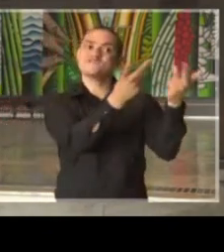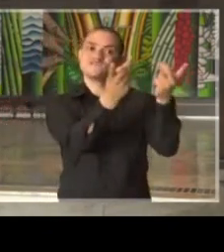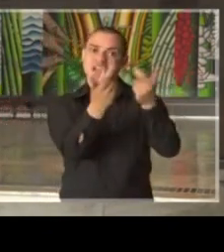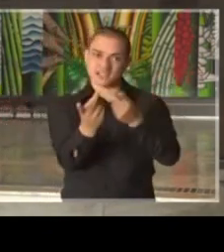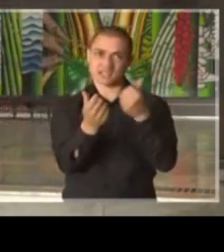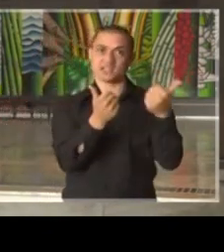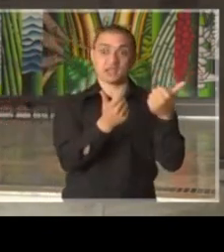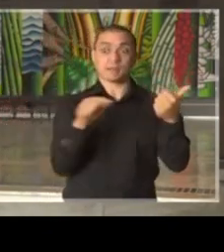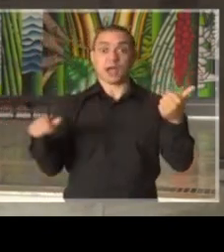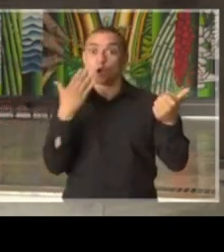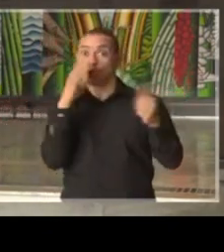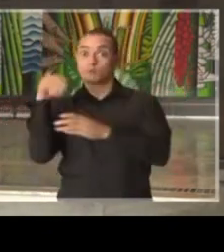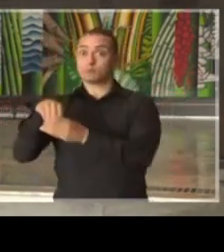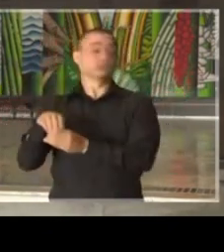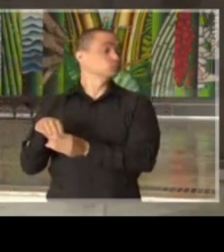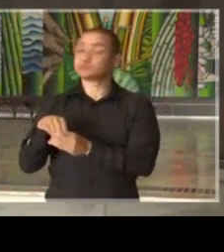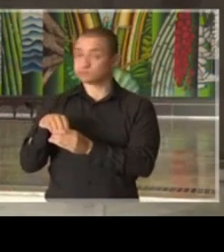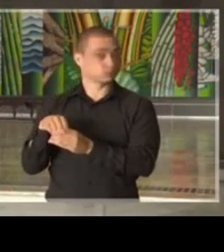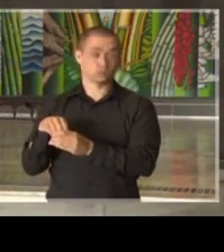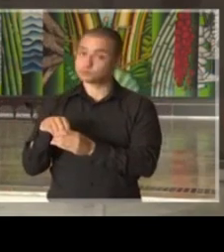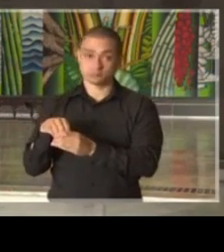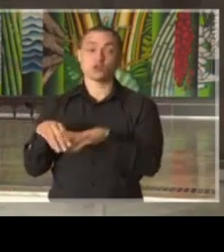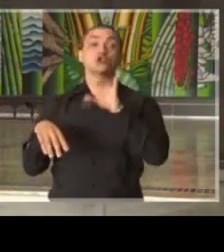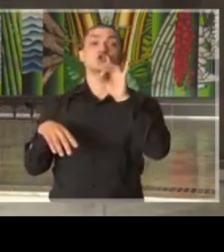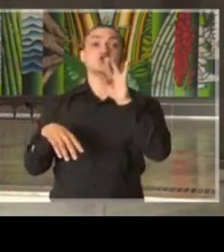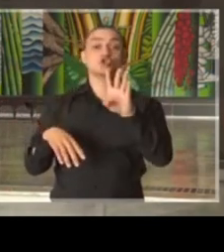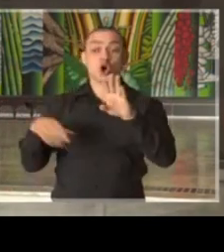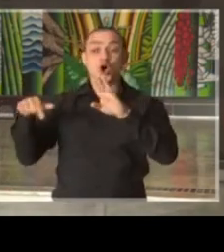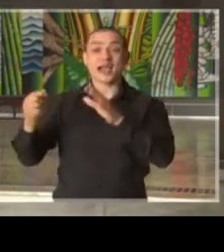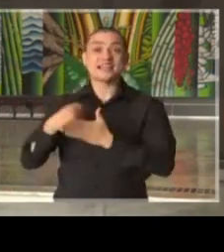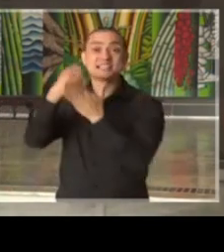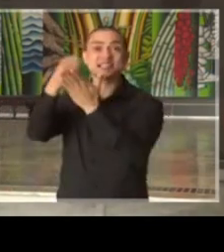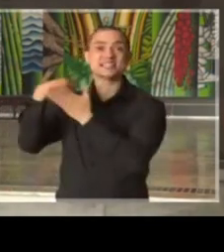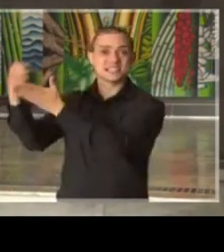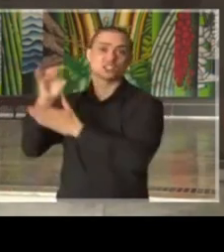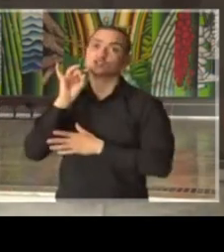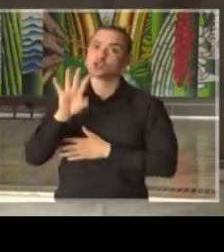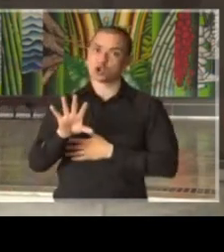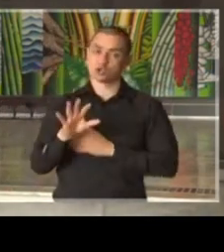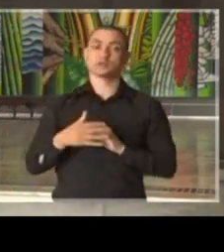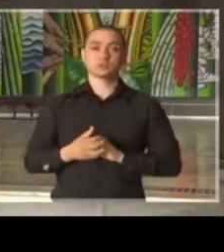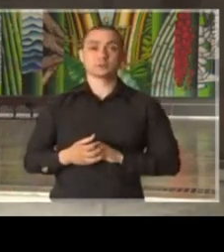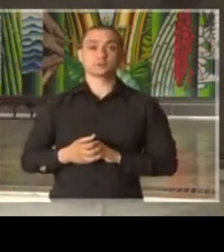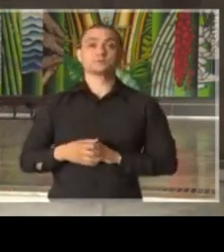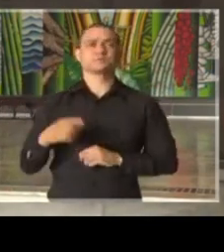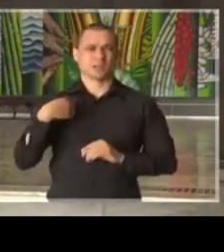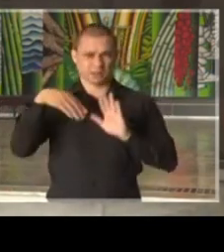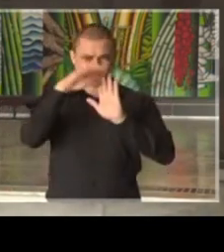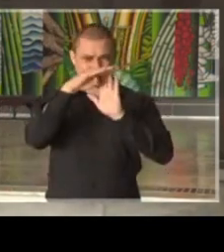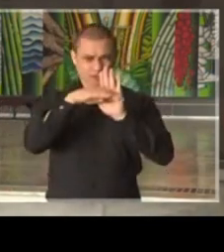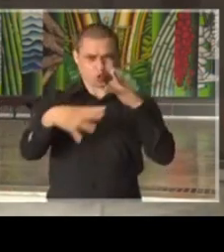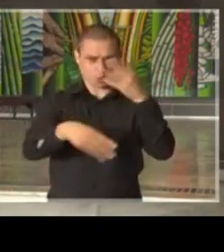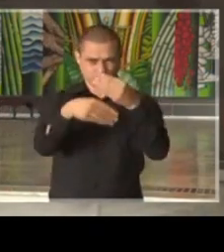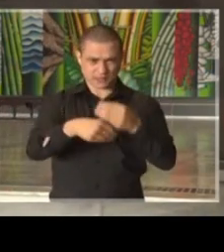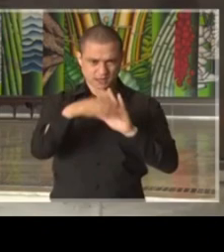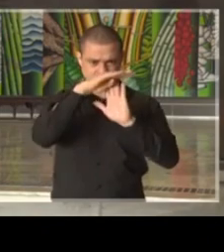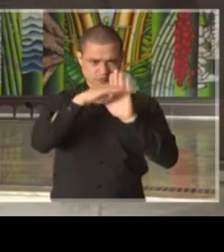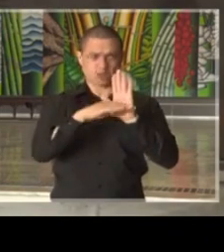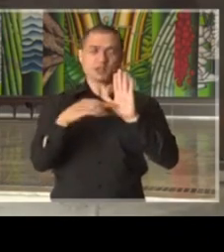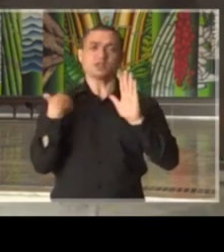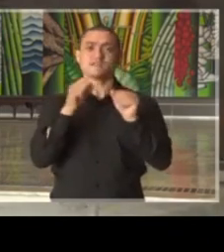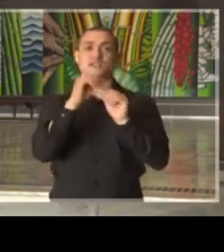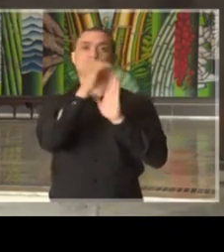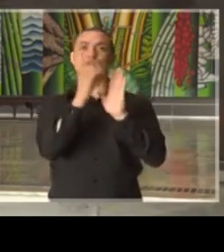restaurantes e cafés, apenas através de serviços de delivery. Regulamentações complementares serão